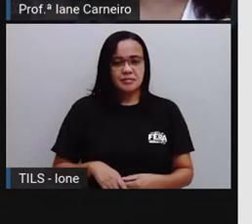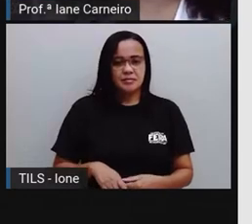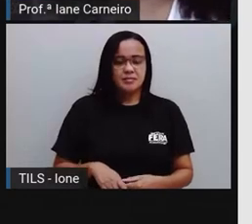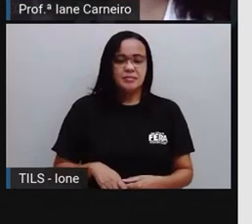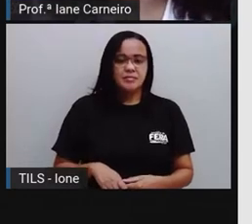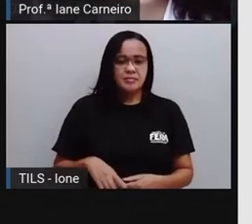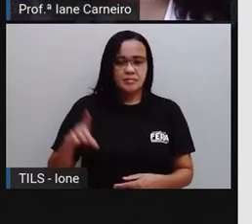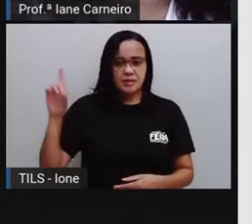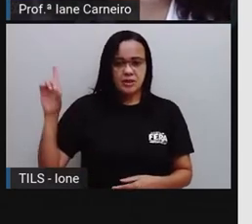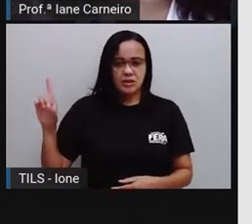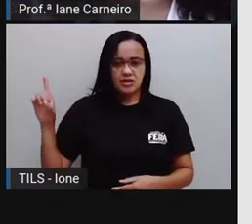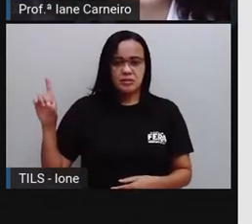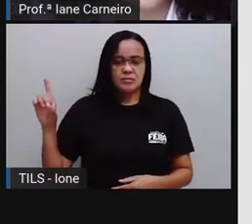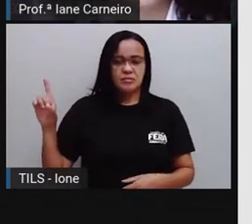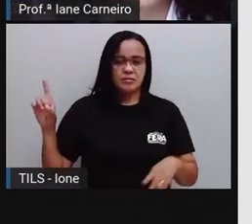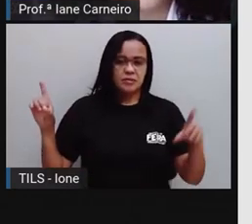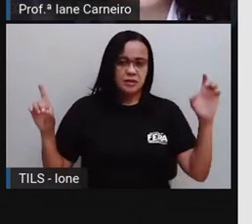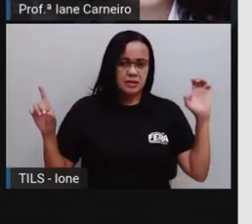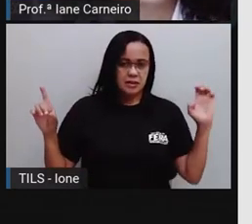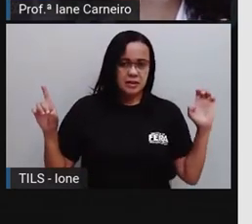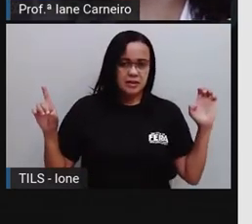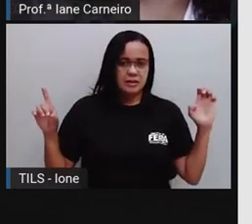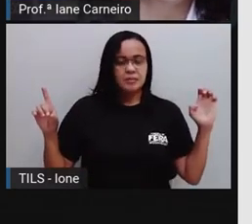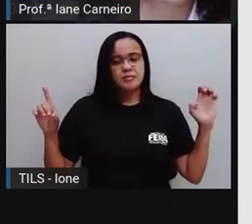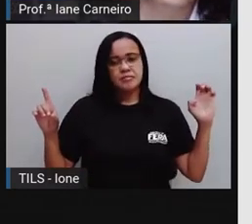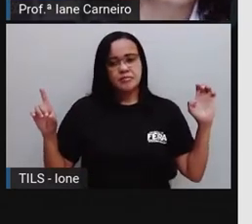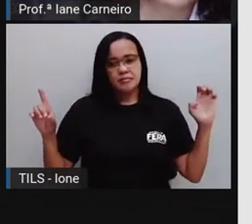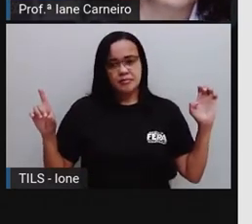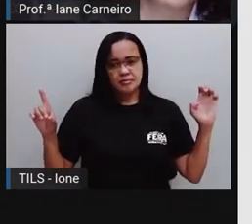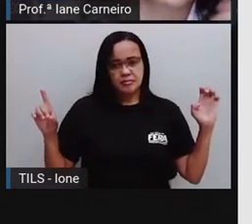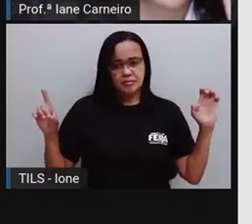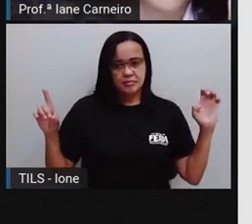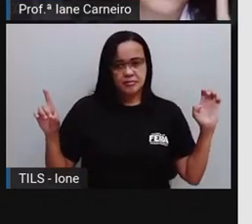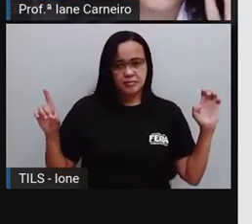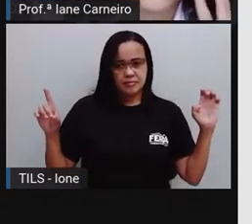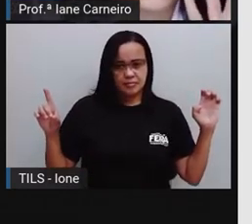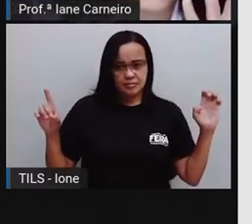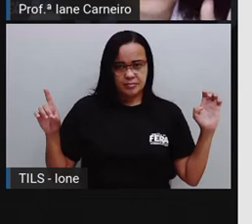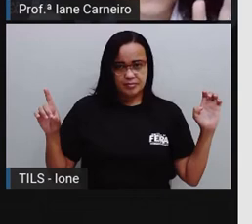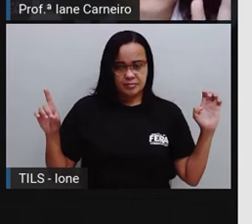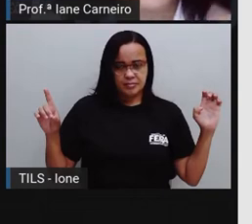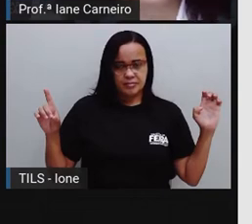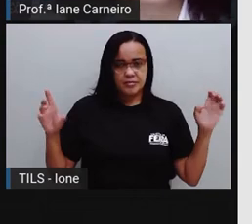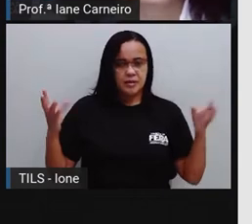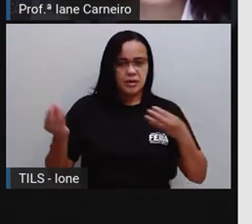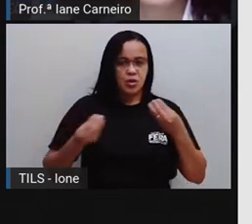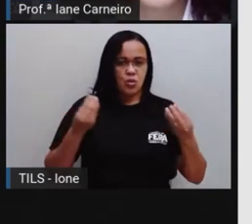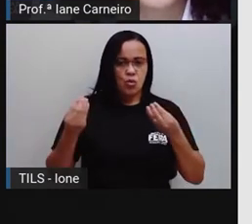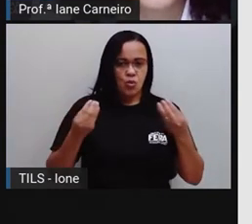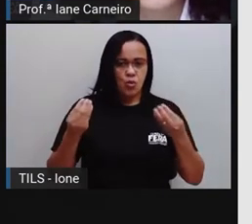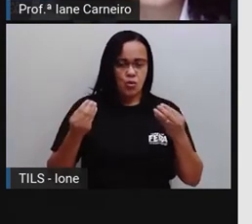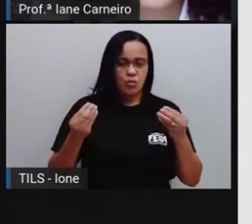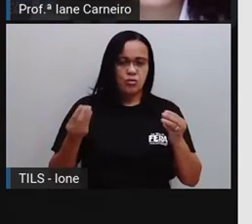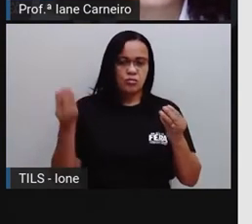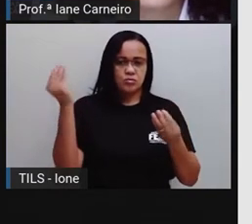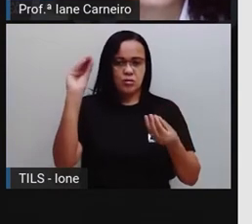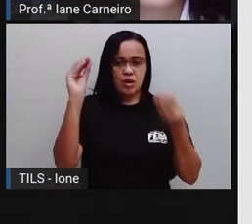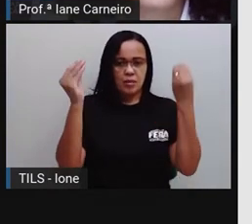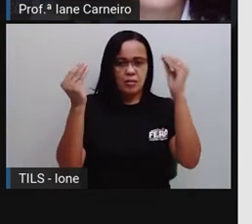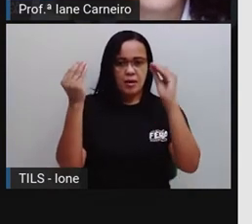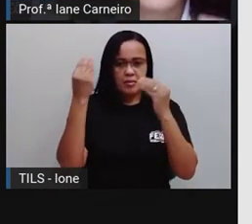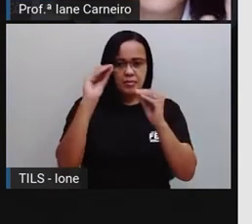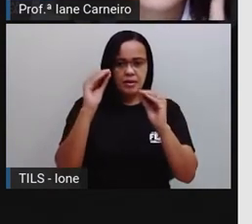de cá. Esse lado daqui, ó. É a direita. E esse lado daqui é a esquerda. Então vamos colocar do lado